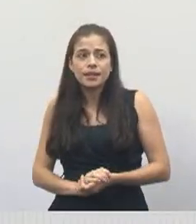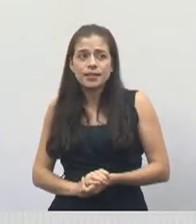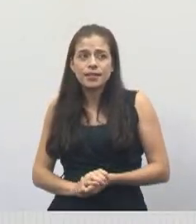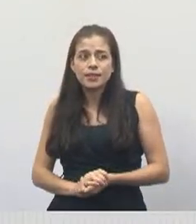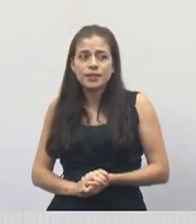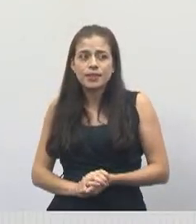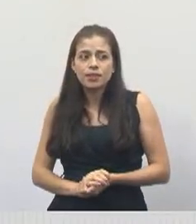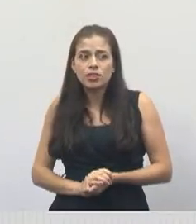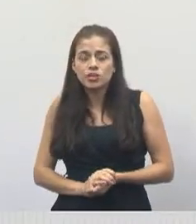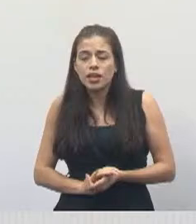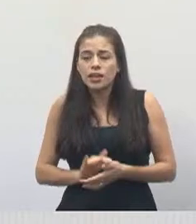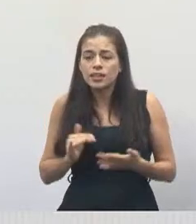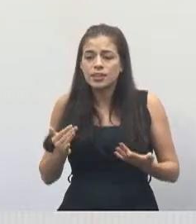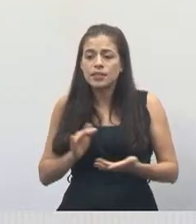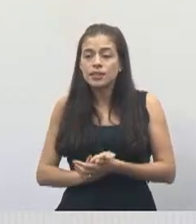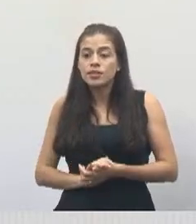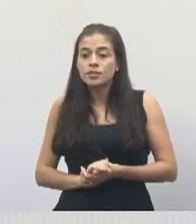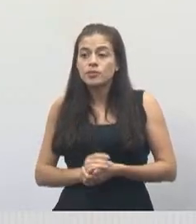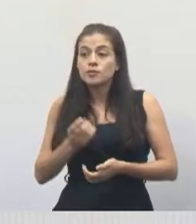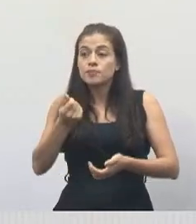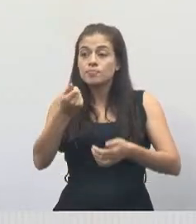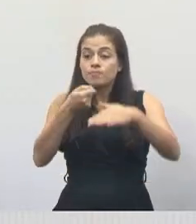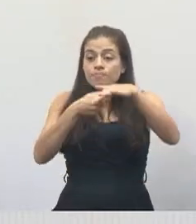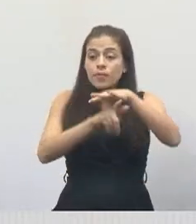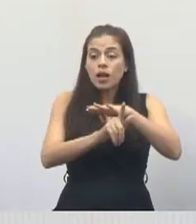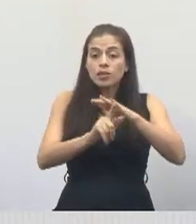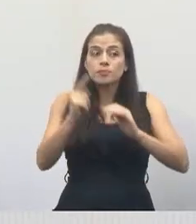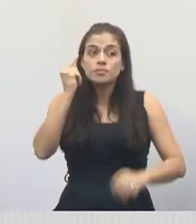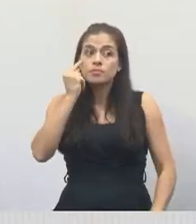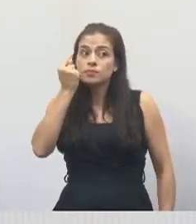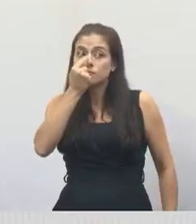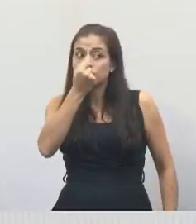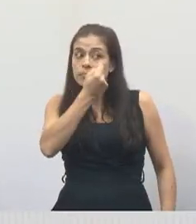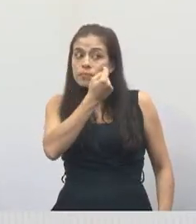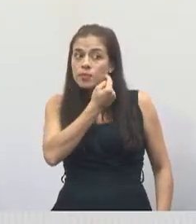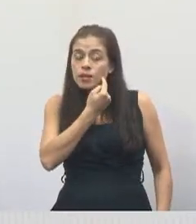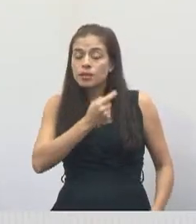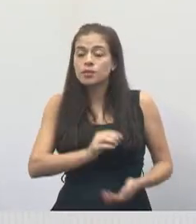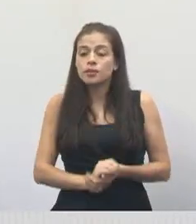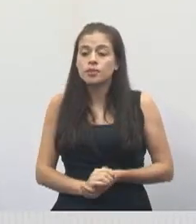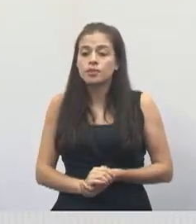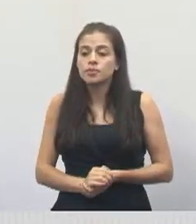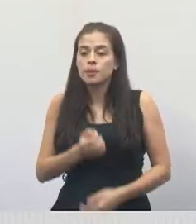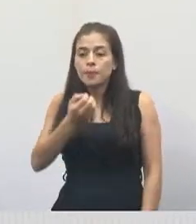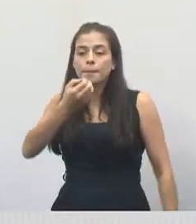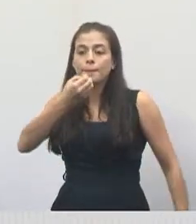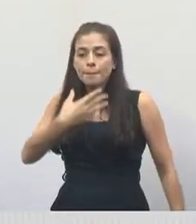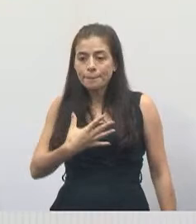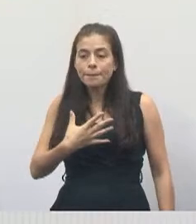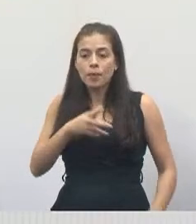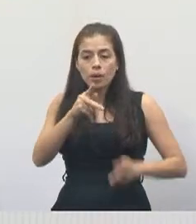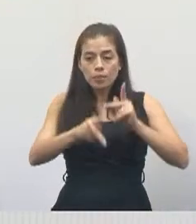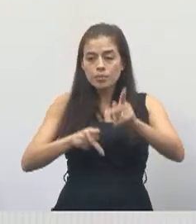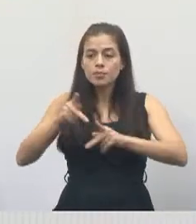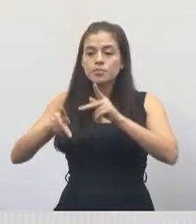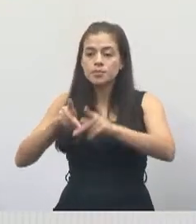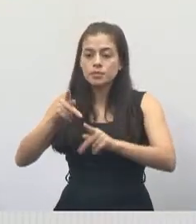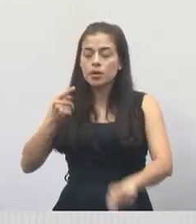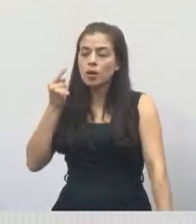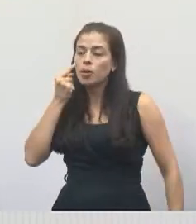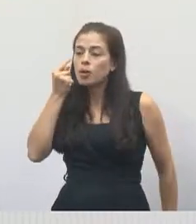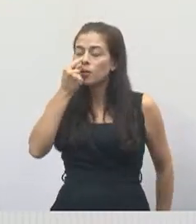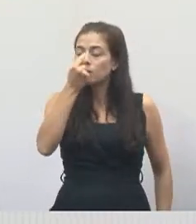investimento no Parque Melua. Ótimo aqui e vai ser muito bom para a nossa população do Parque Melua.